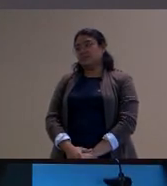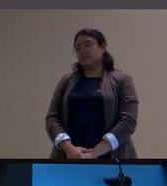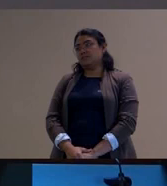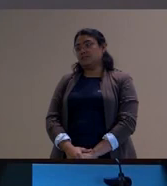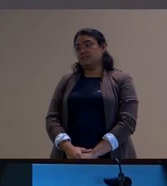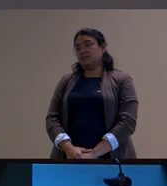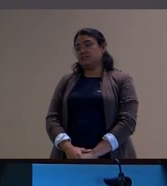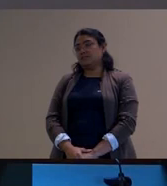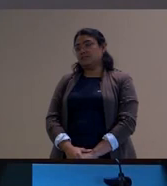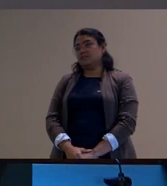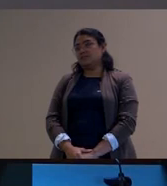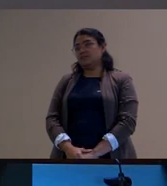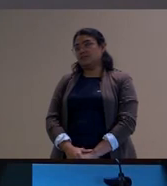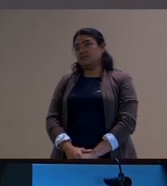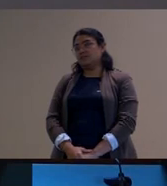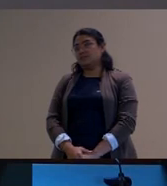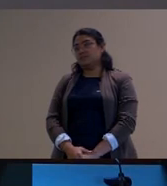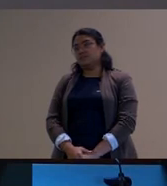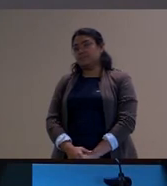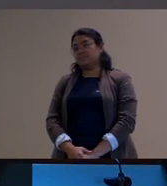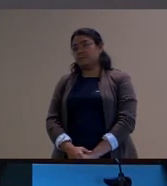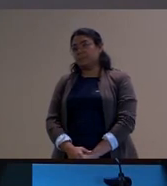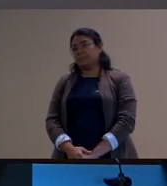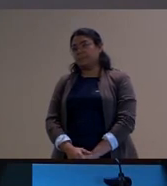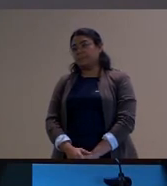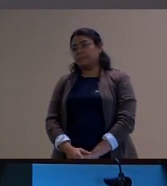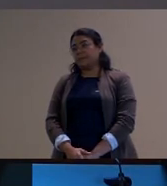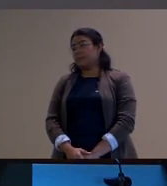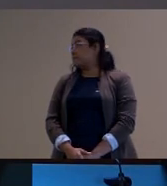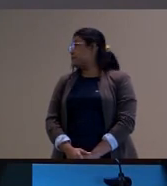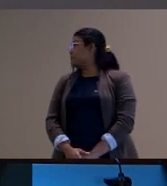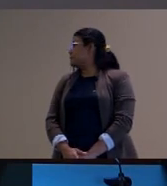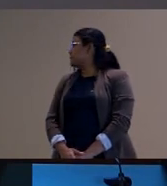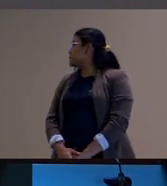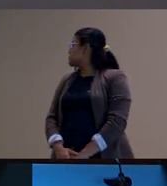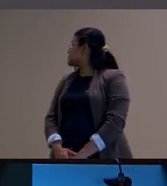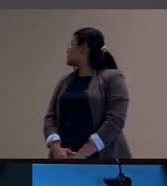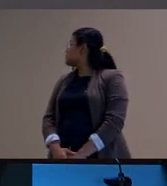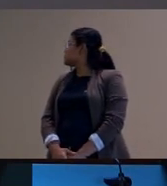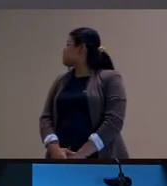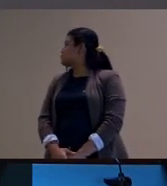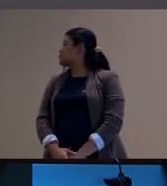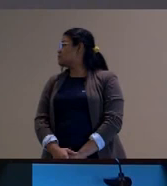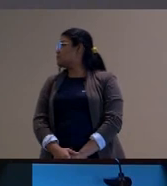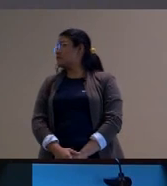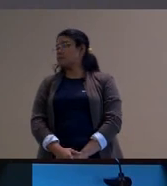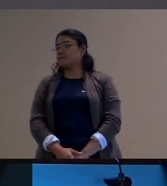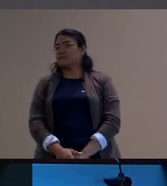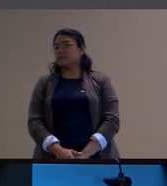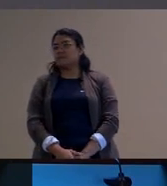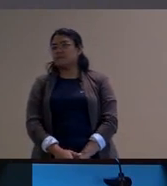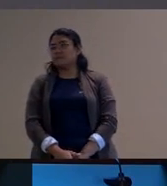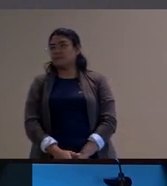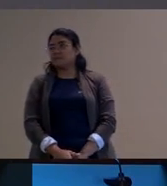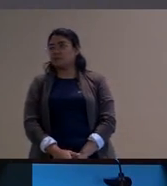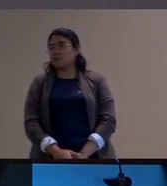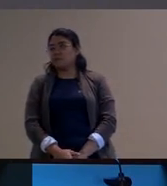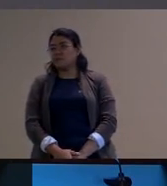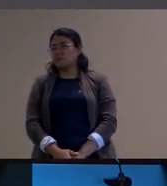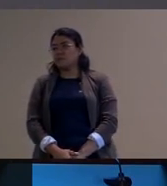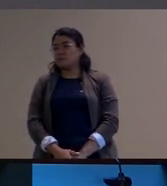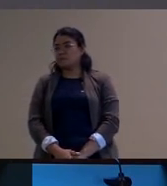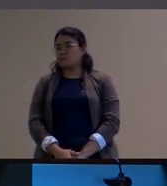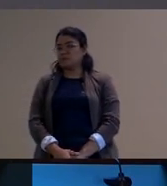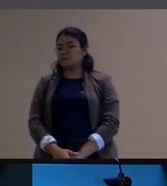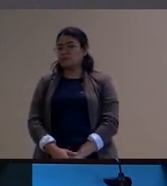passei isso já concentrada aqui em falar mas enfim o que eu estou falando também está ali